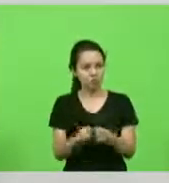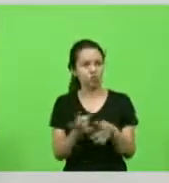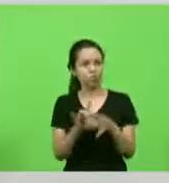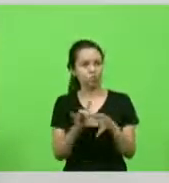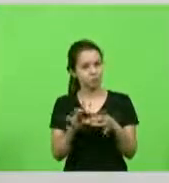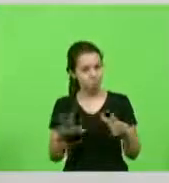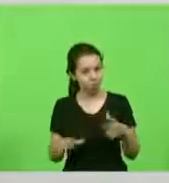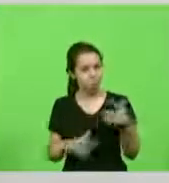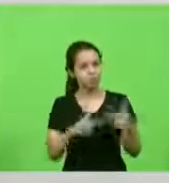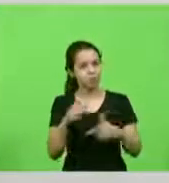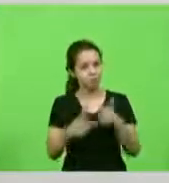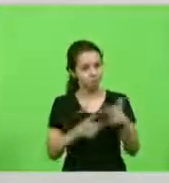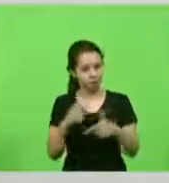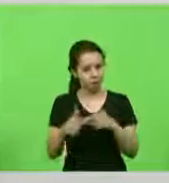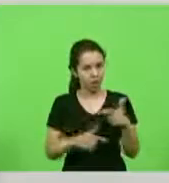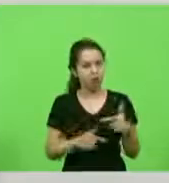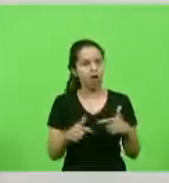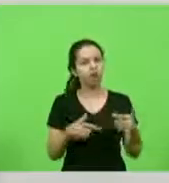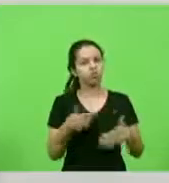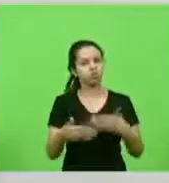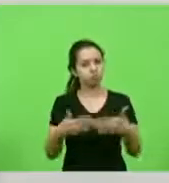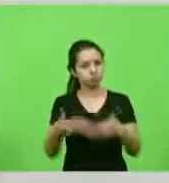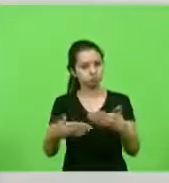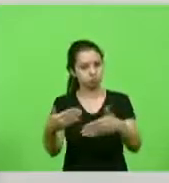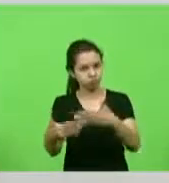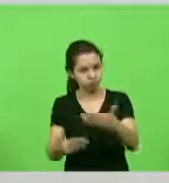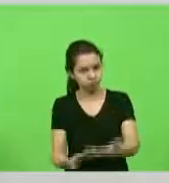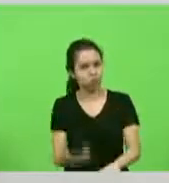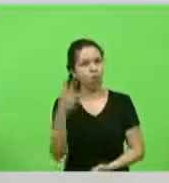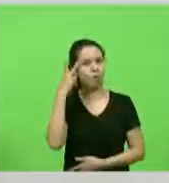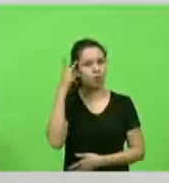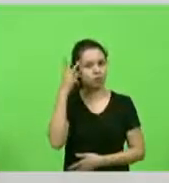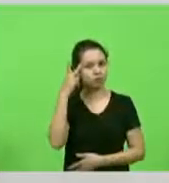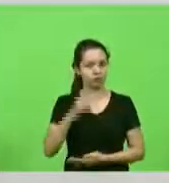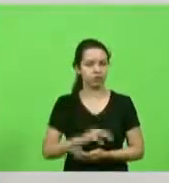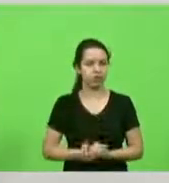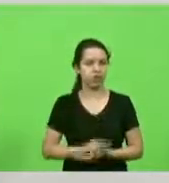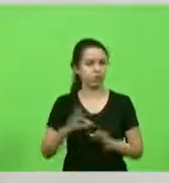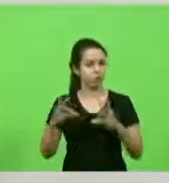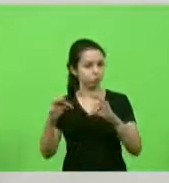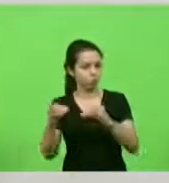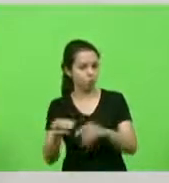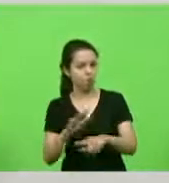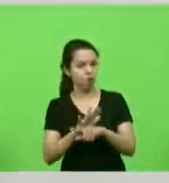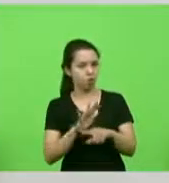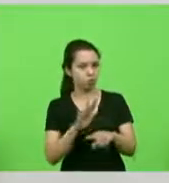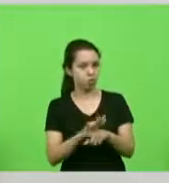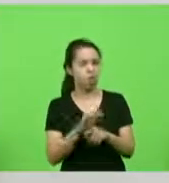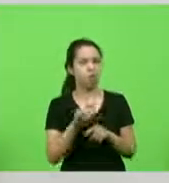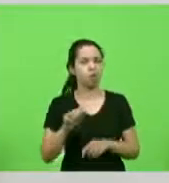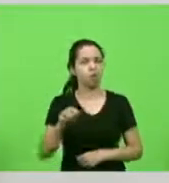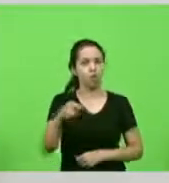acontecessem dentro da natural da normalidade todos os contribuíram os procuradores da casa os